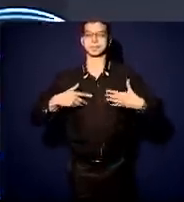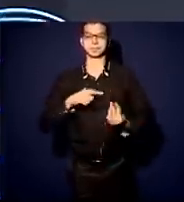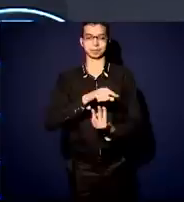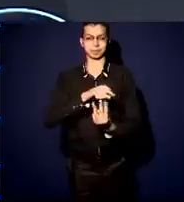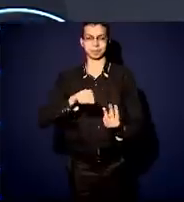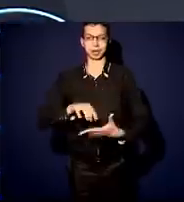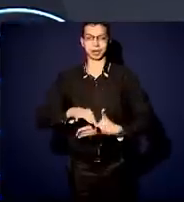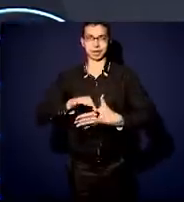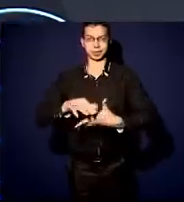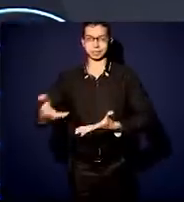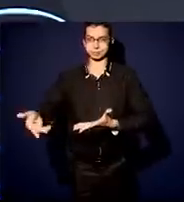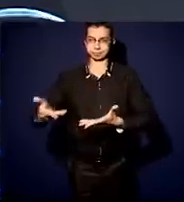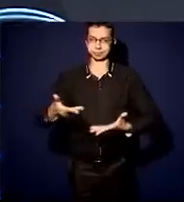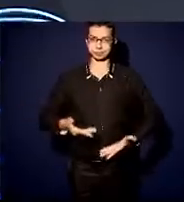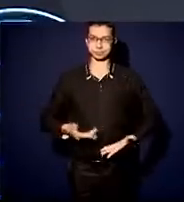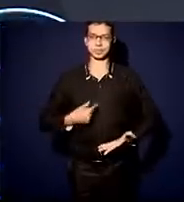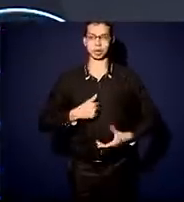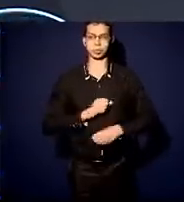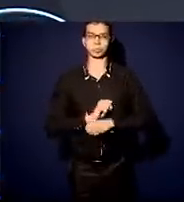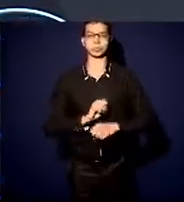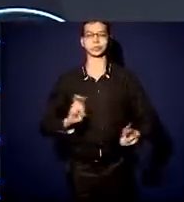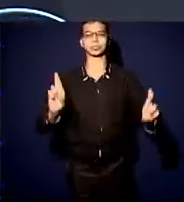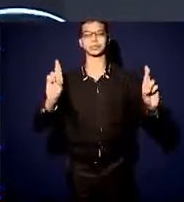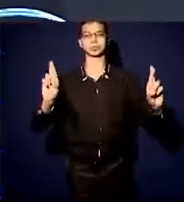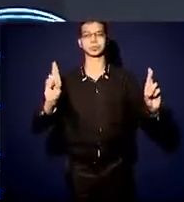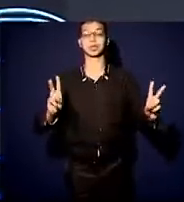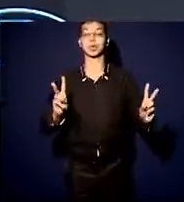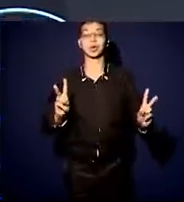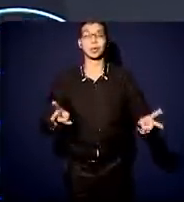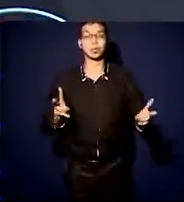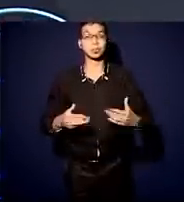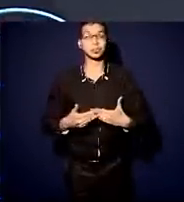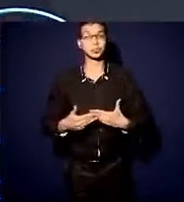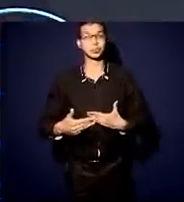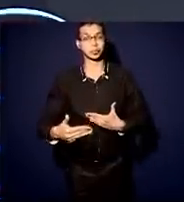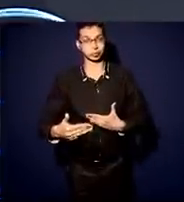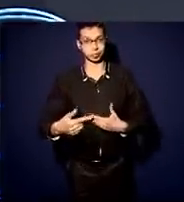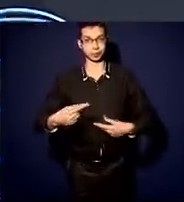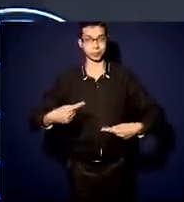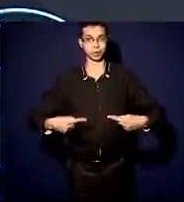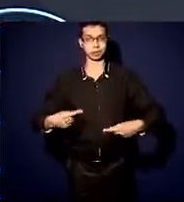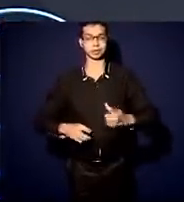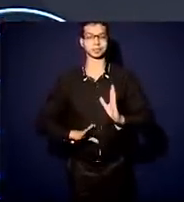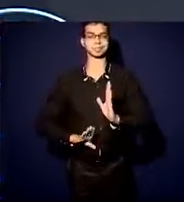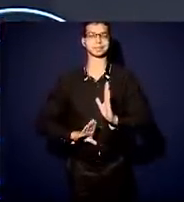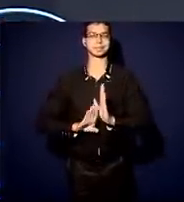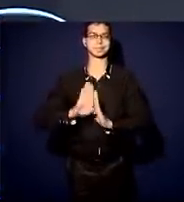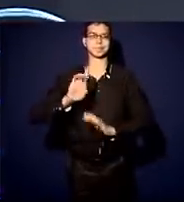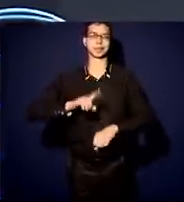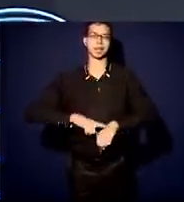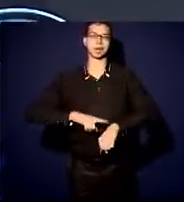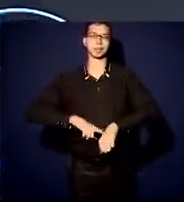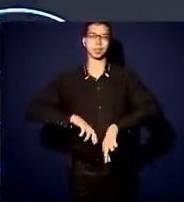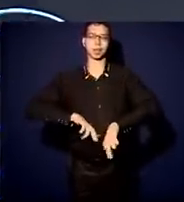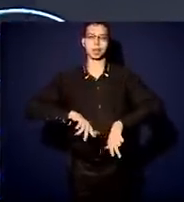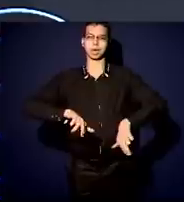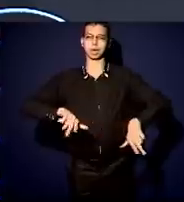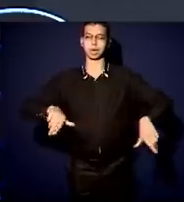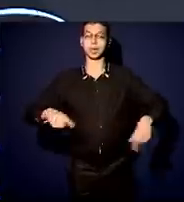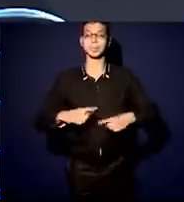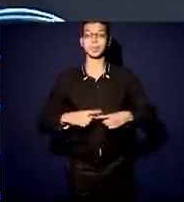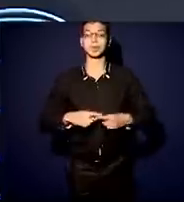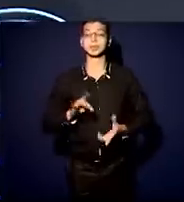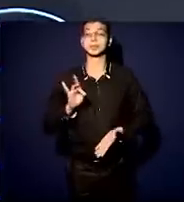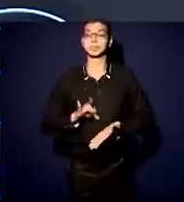que eu espero que continuem ascendendo na política em tempos diferentes, porque a gente garantiria